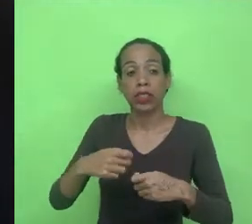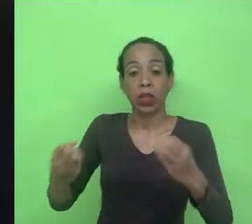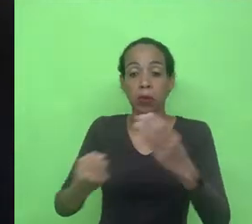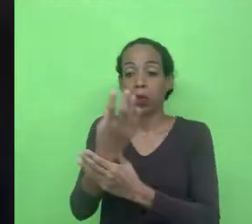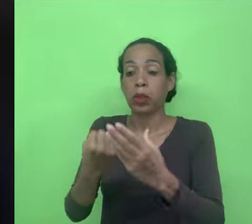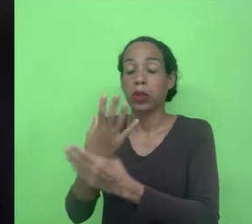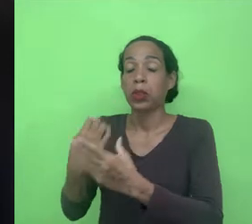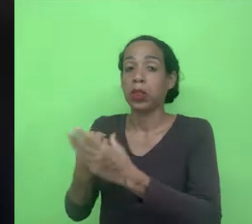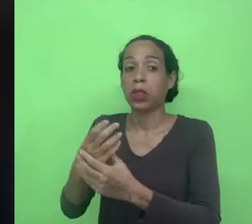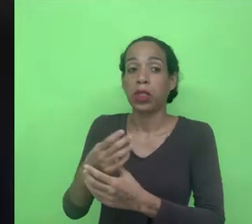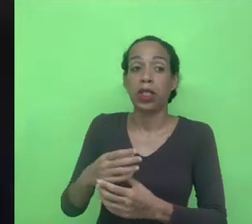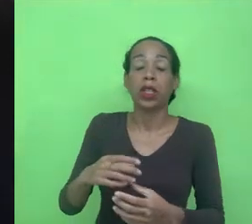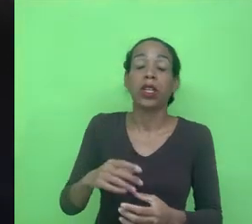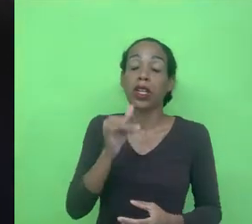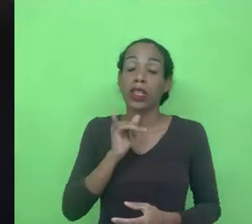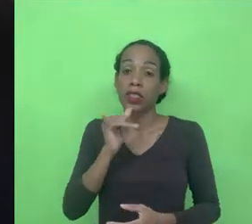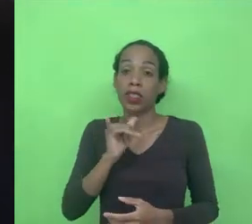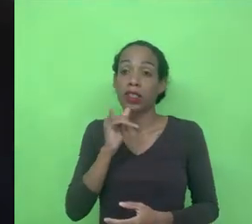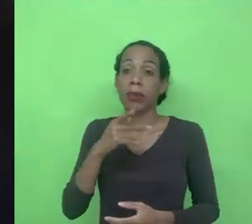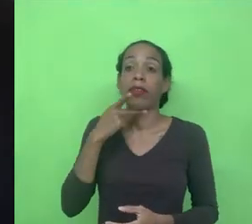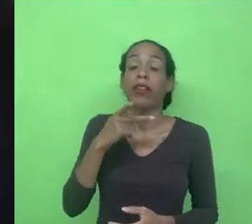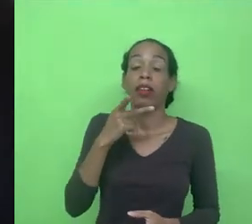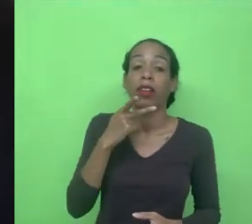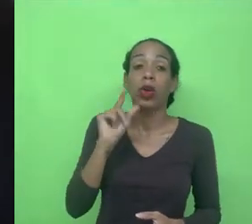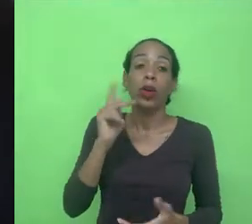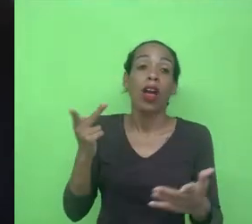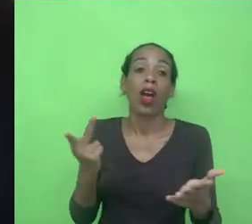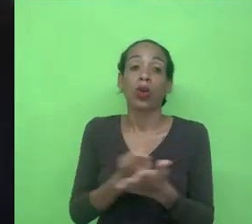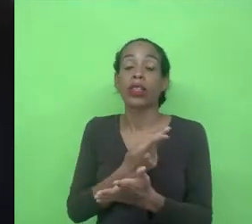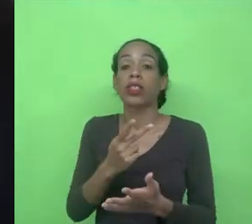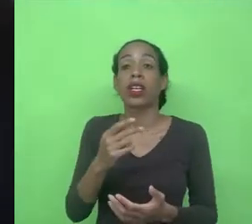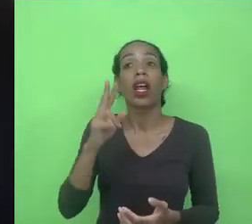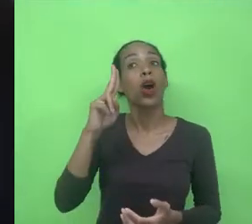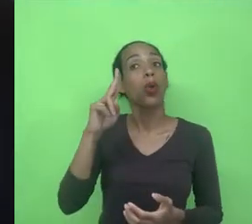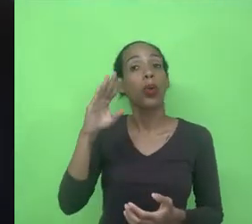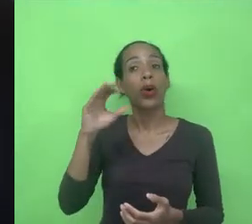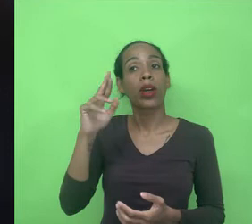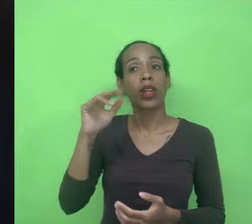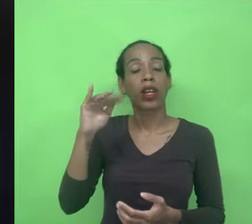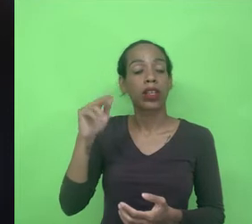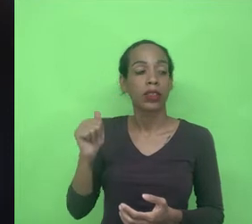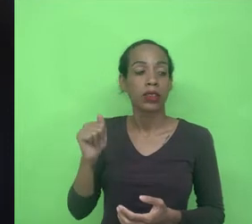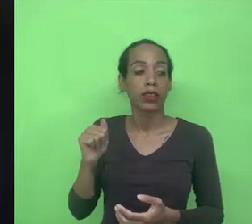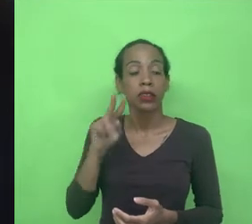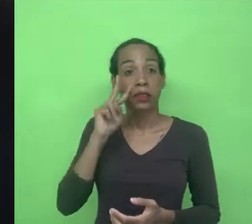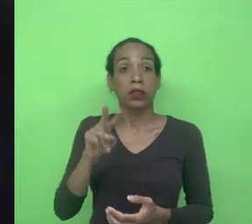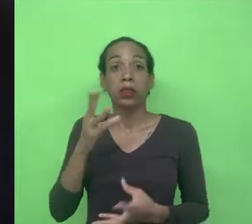para por exemplo dizer o que está acontecendo na Ucrânia então você vê que a soberania de dados envolve